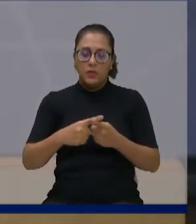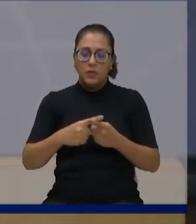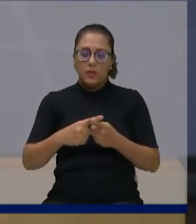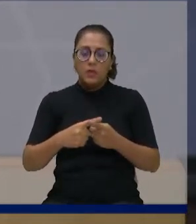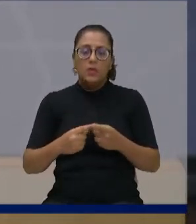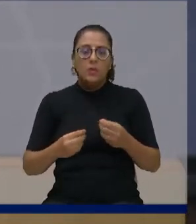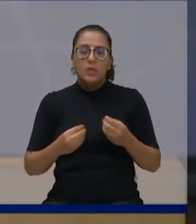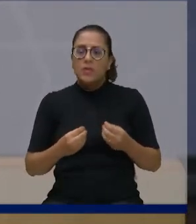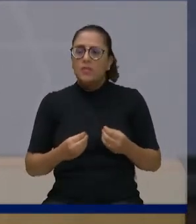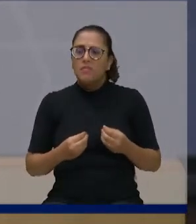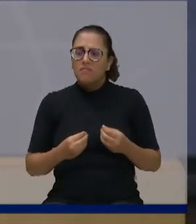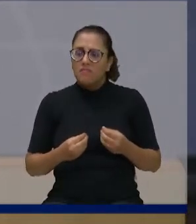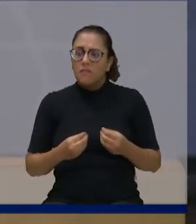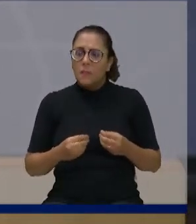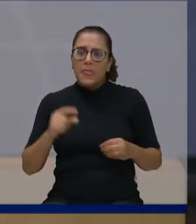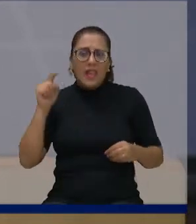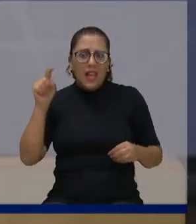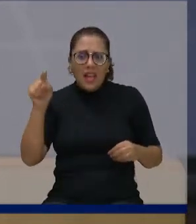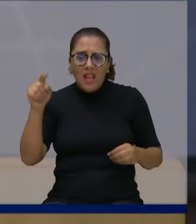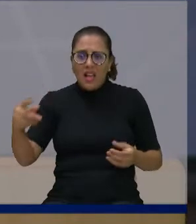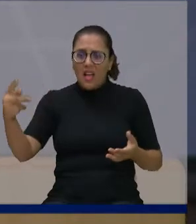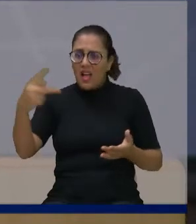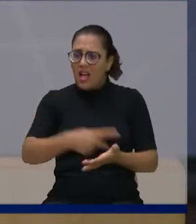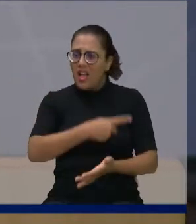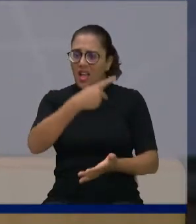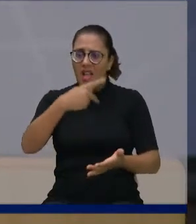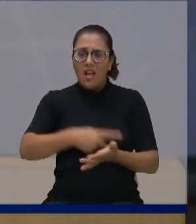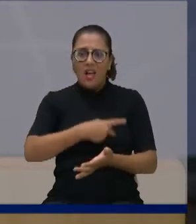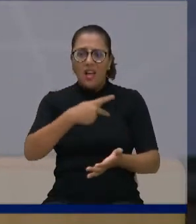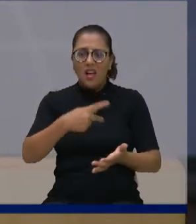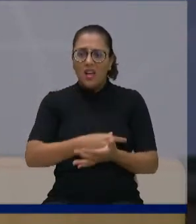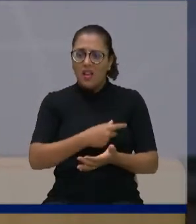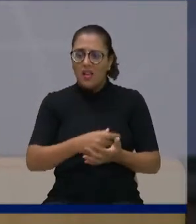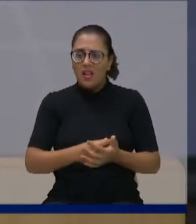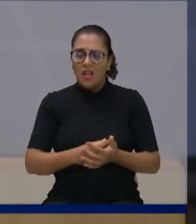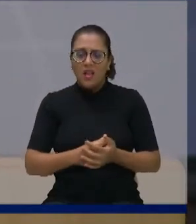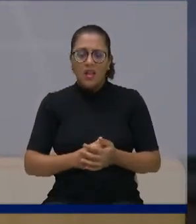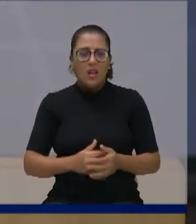cometido pelo vereador juvenil, pelo líder do governo,